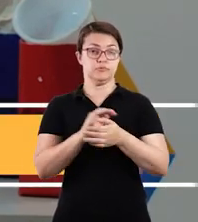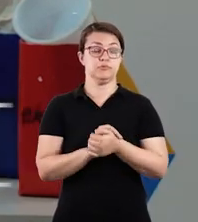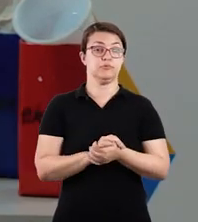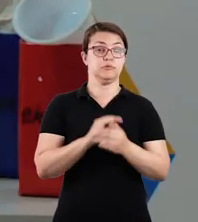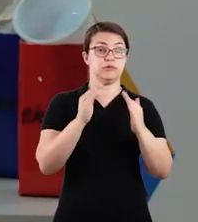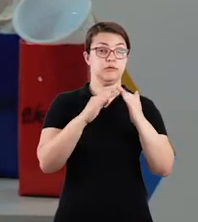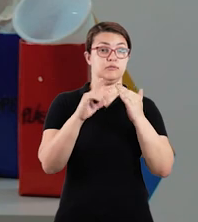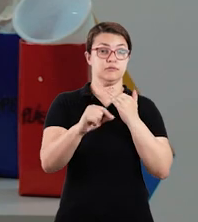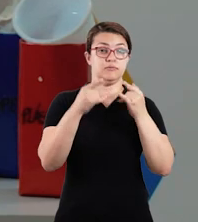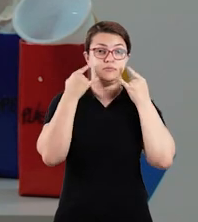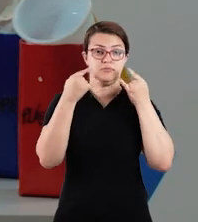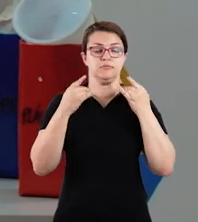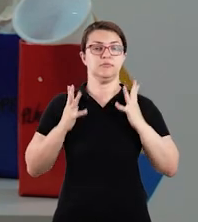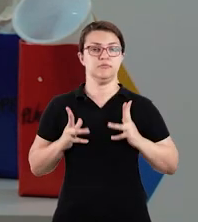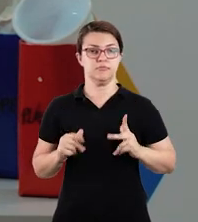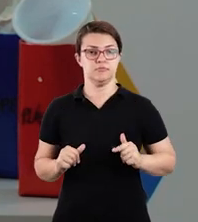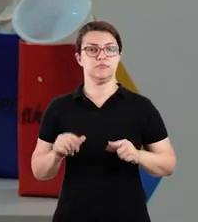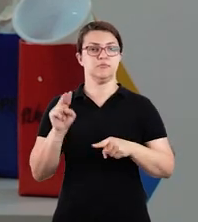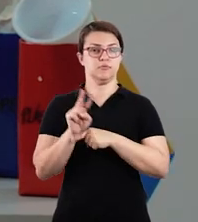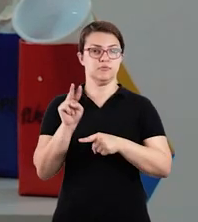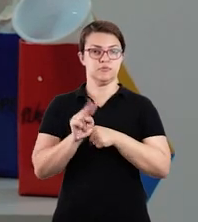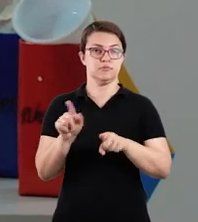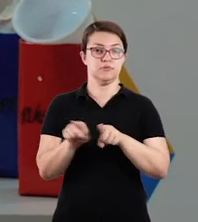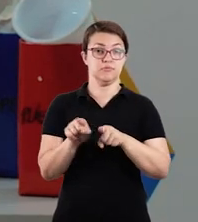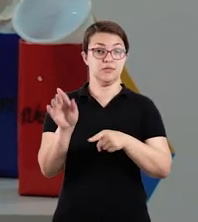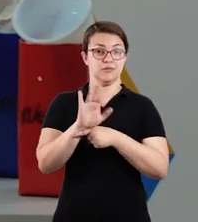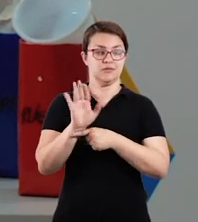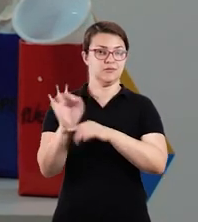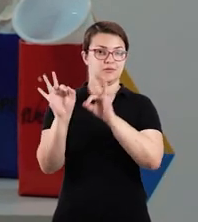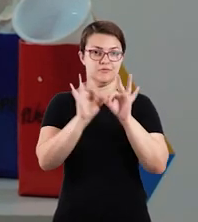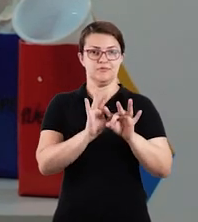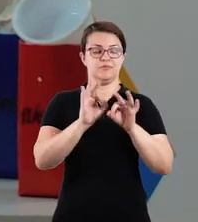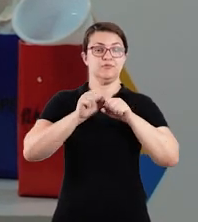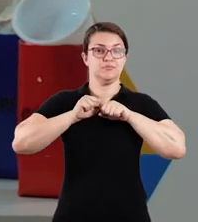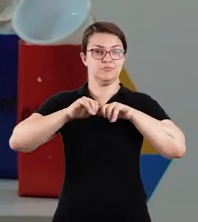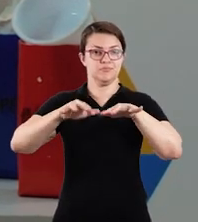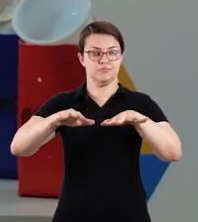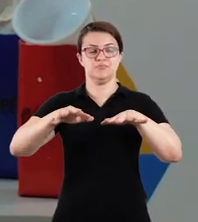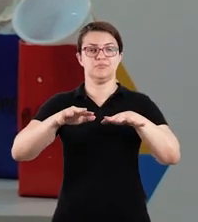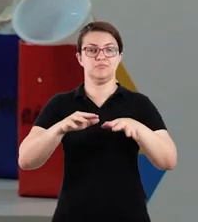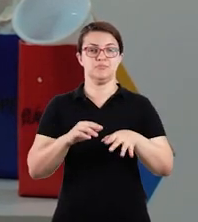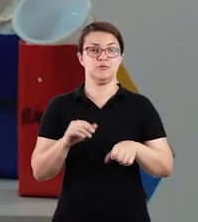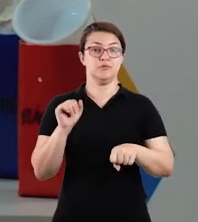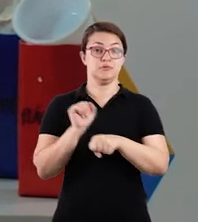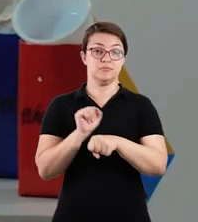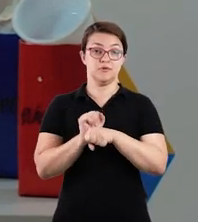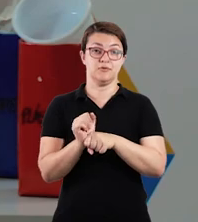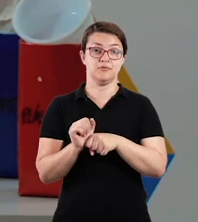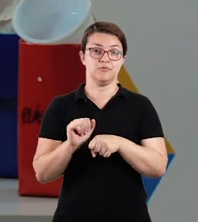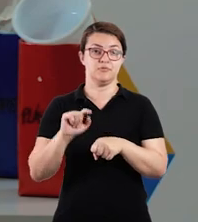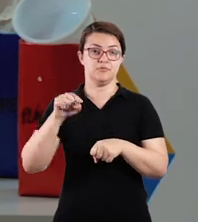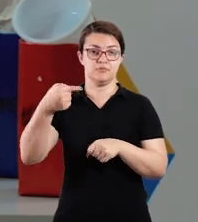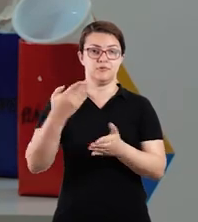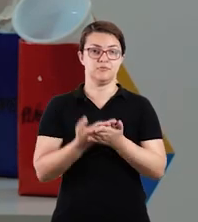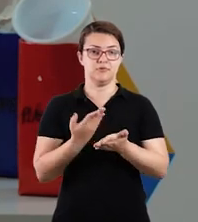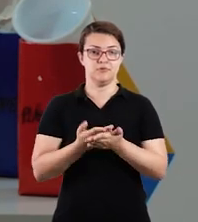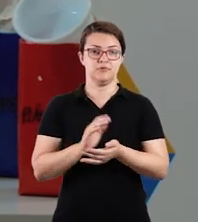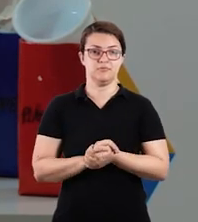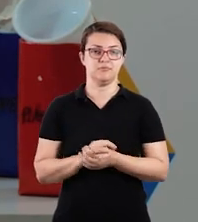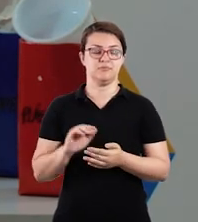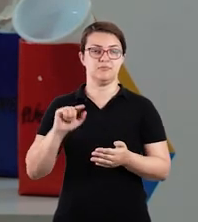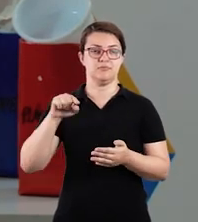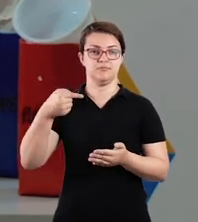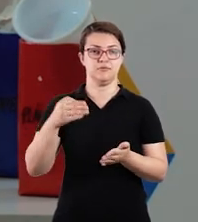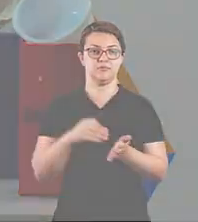utilizar a máscara. Manter a higiene pessoal, compartilhar esse vídeo com todos. E eu aguardo vocês na próxima aula.